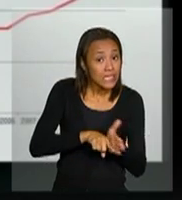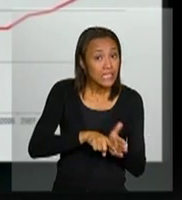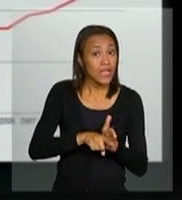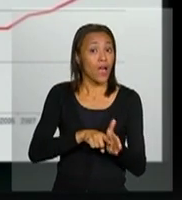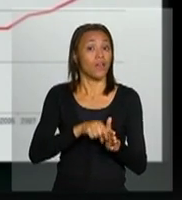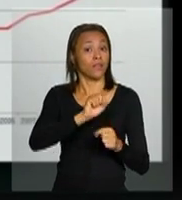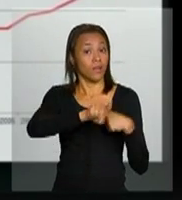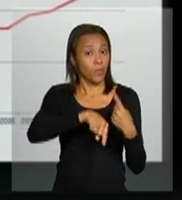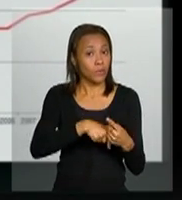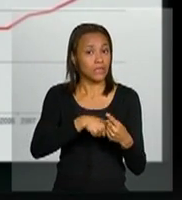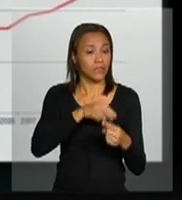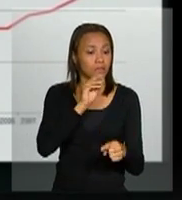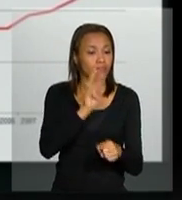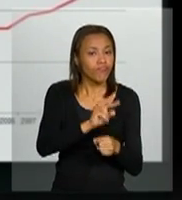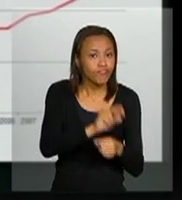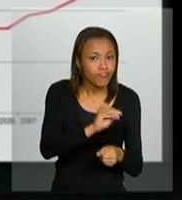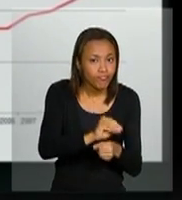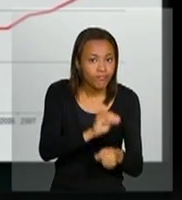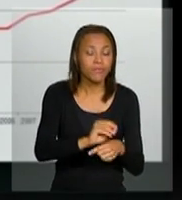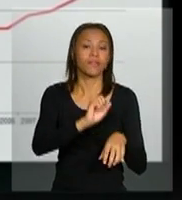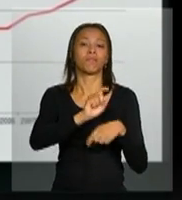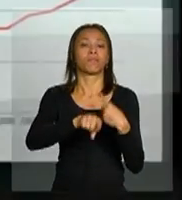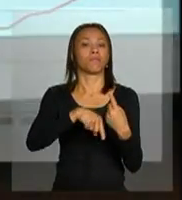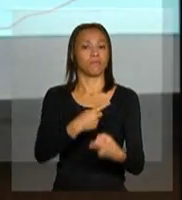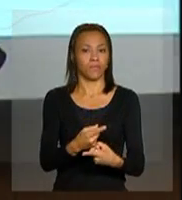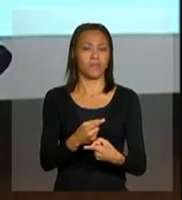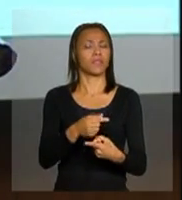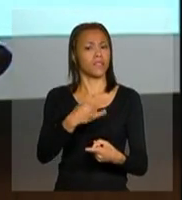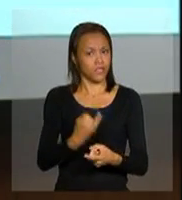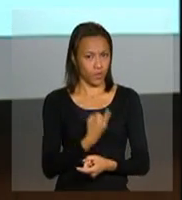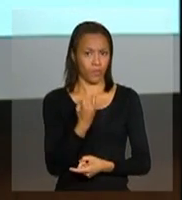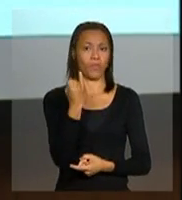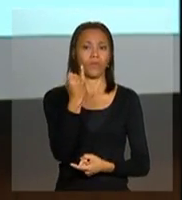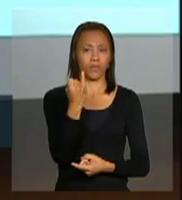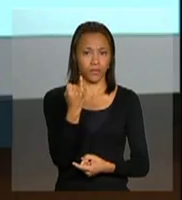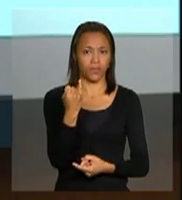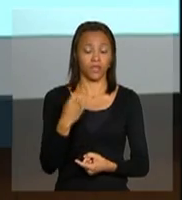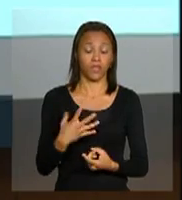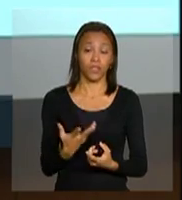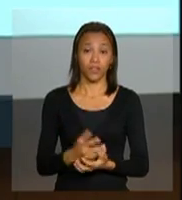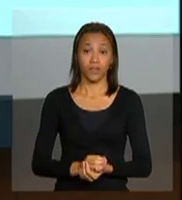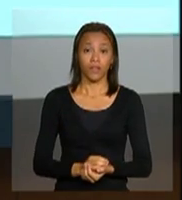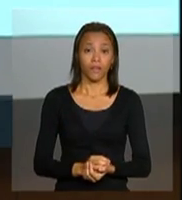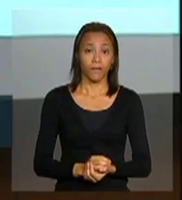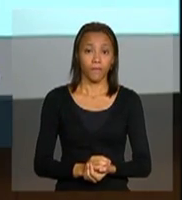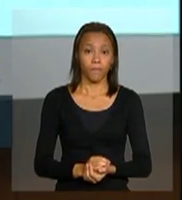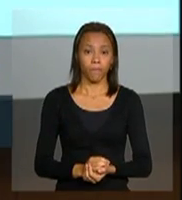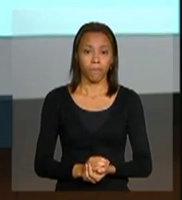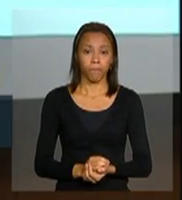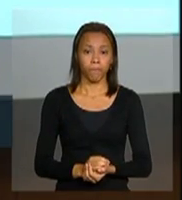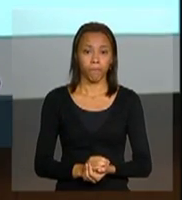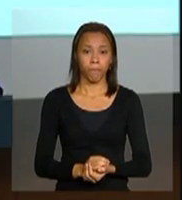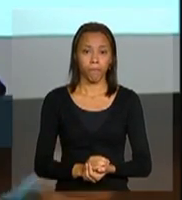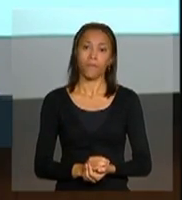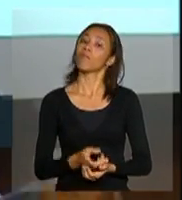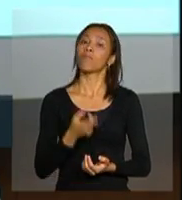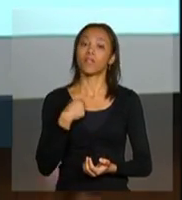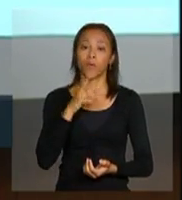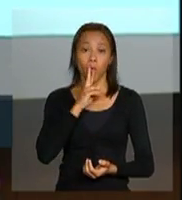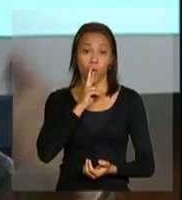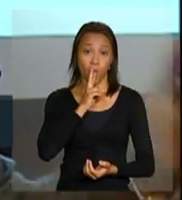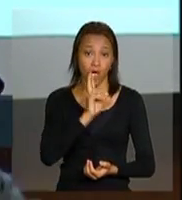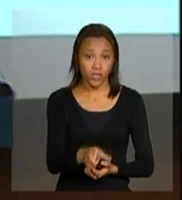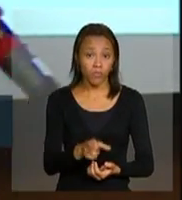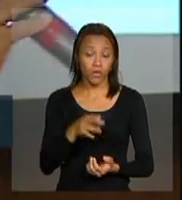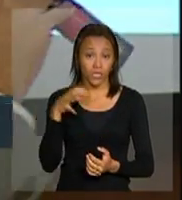tratamento, que são fatores, efetivamente, que criam obstáculos ao resultado mais